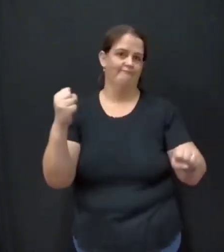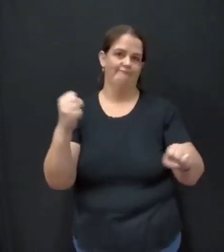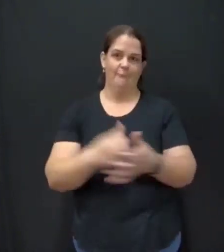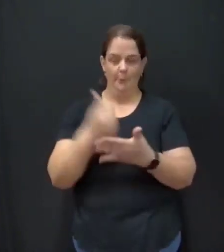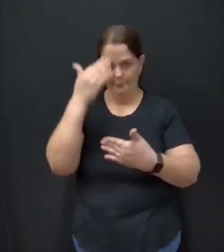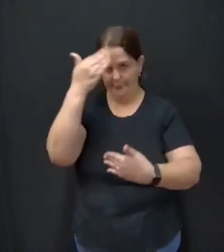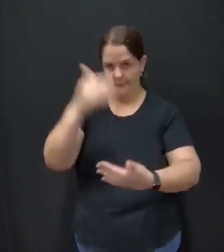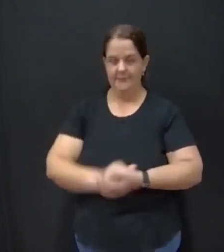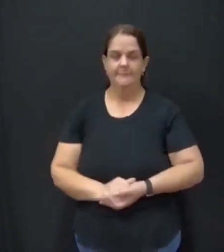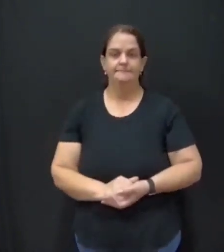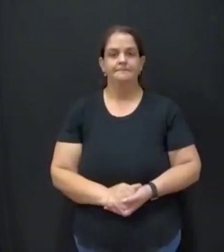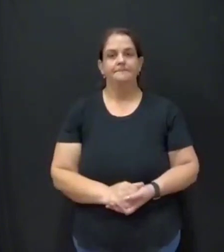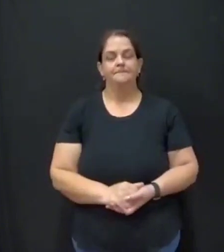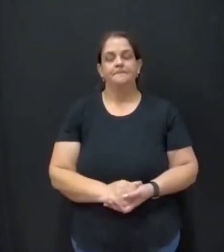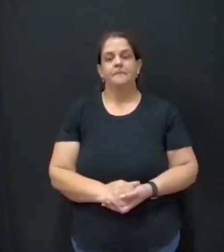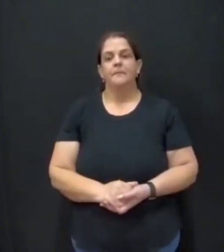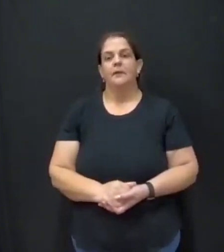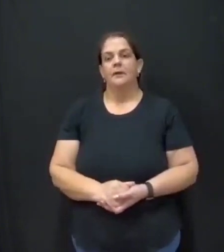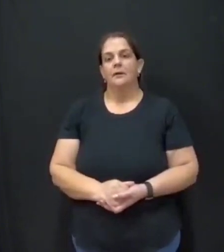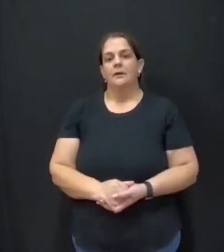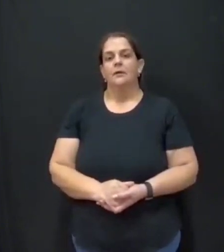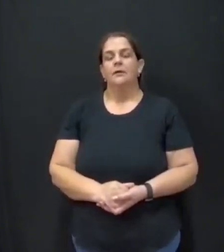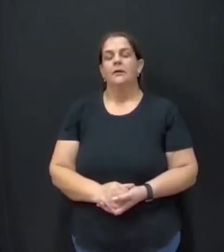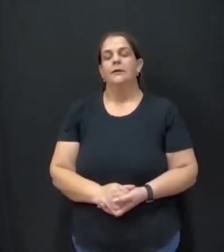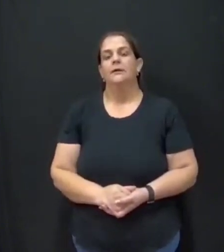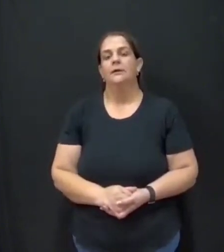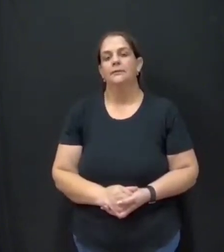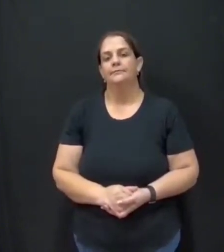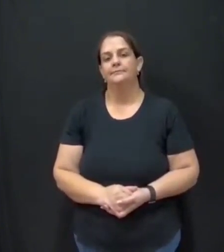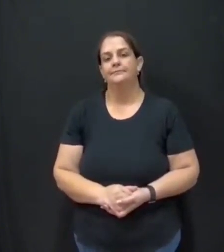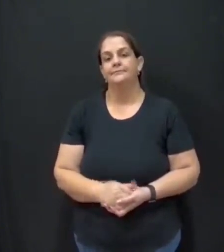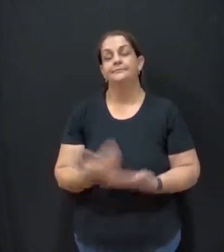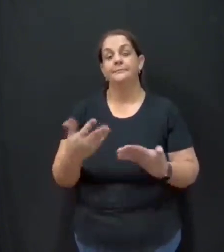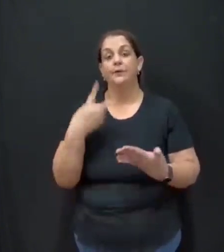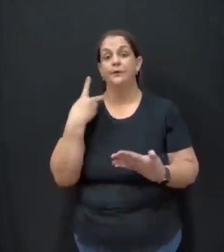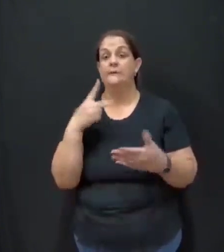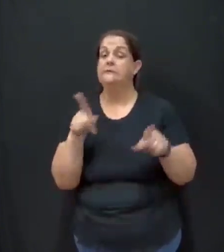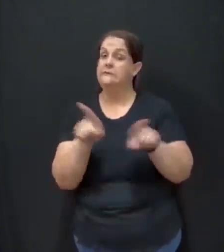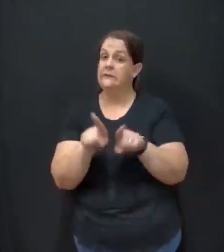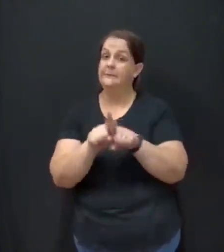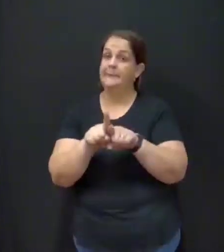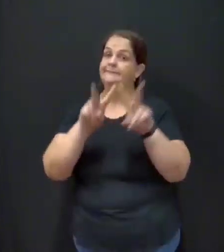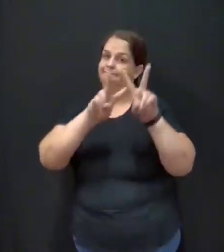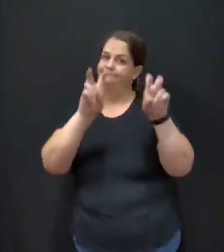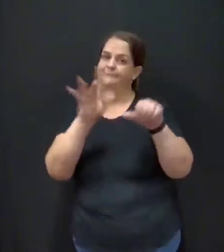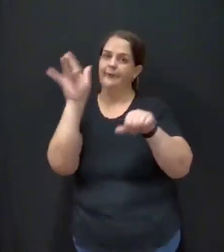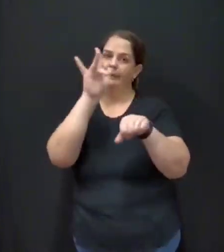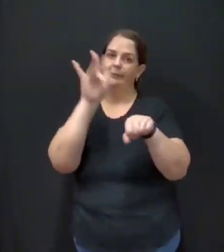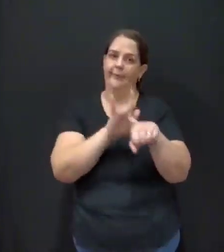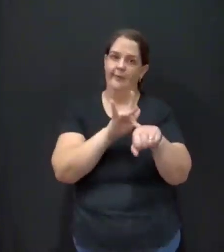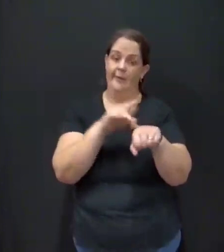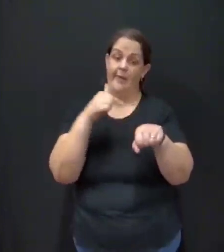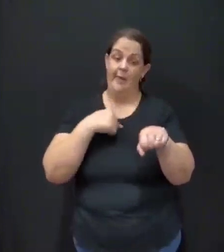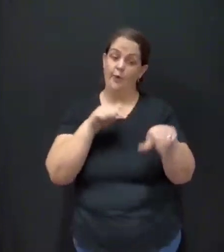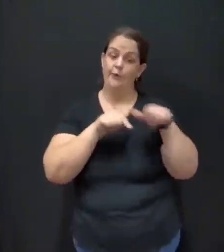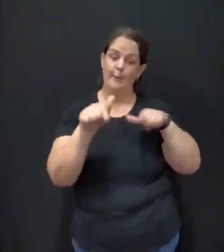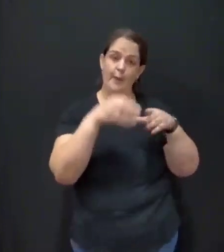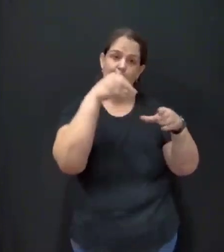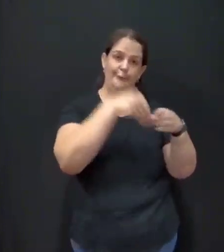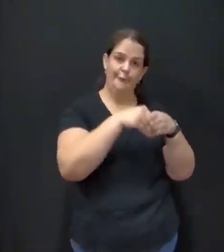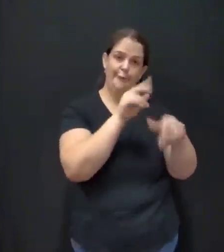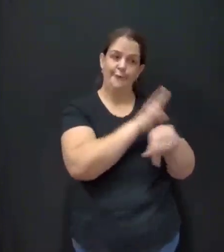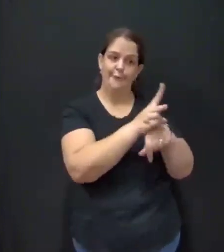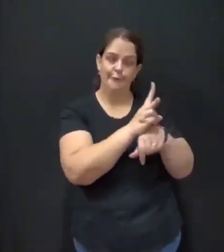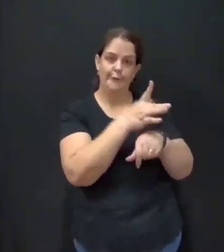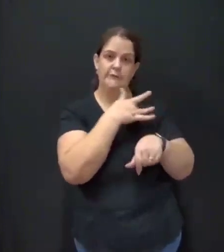obrigado. Obrigado, Rosseto. Senhores vereadores, vou falar um pouquinho da Dengue também. Eu trabalho na vigilância epidemiológica, que é o coração